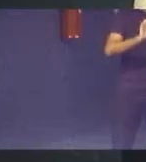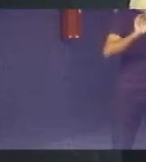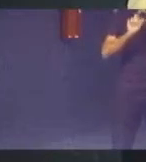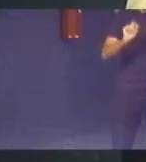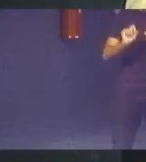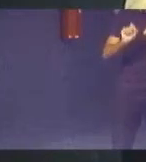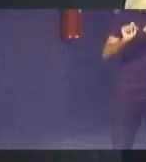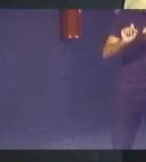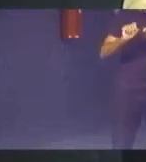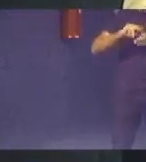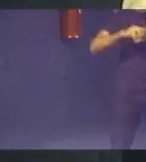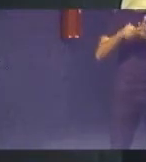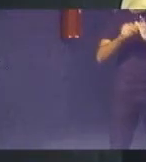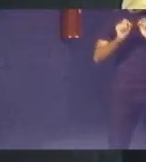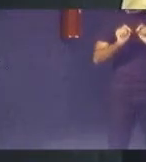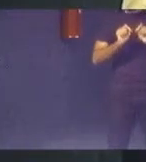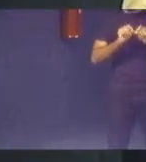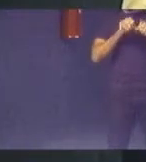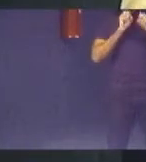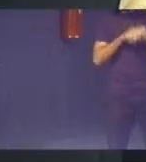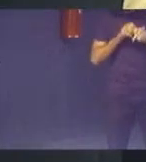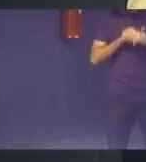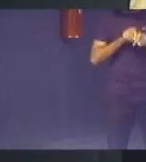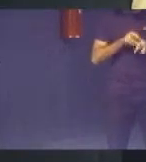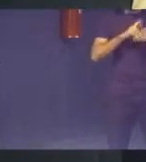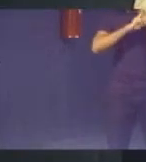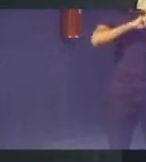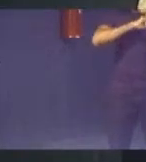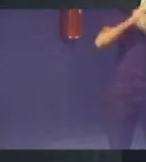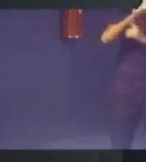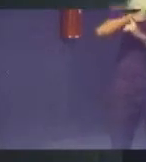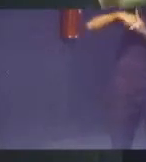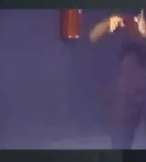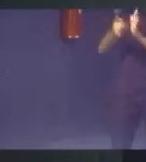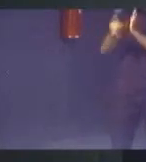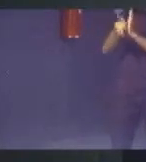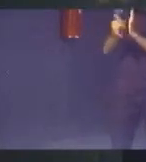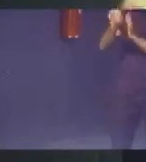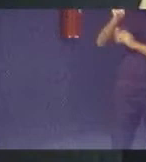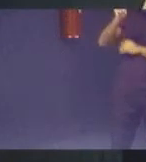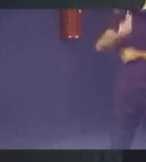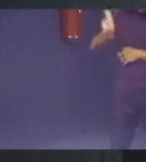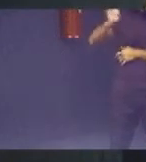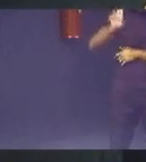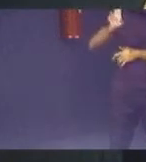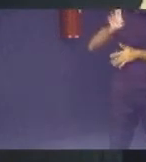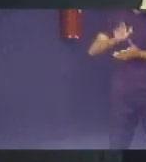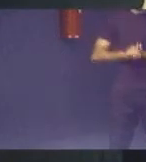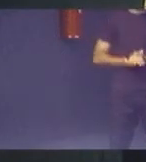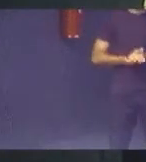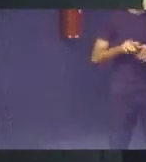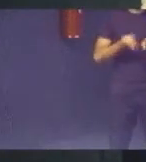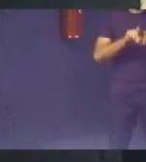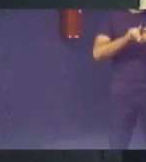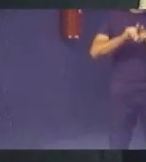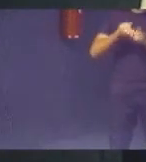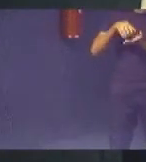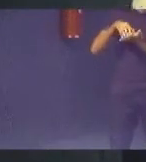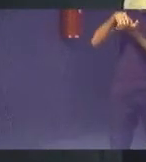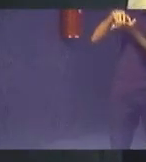educação isso se chama responsabilidade social da própria universidade o centro de atendimento e conciliação